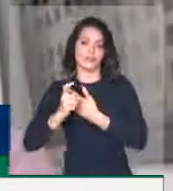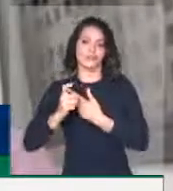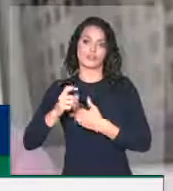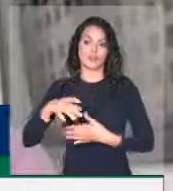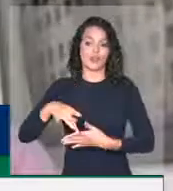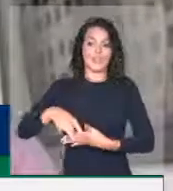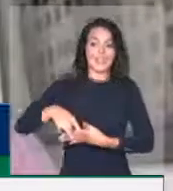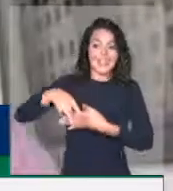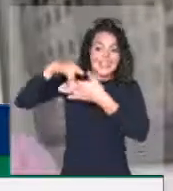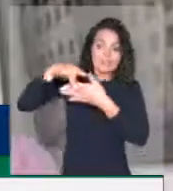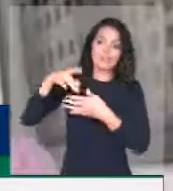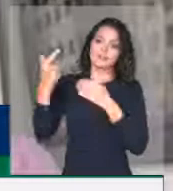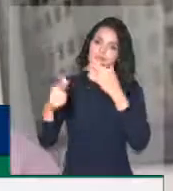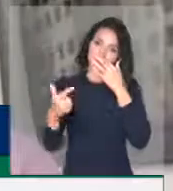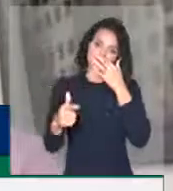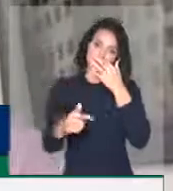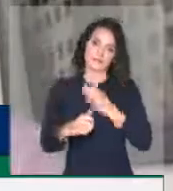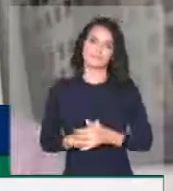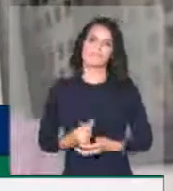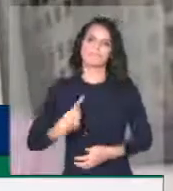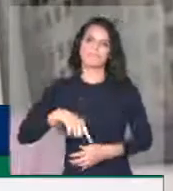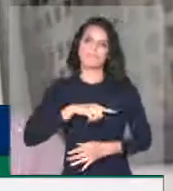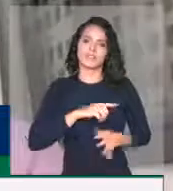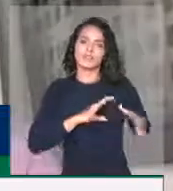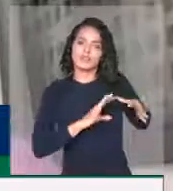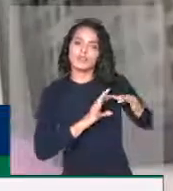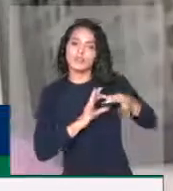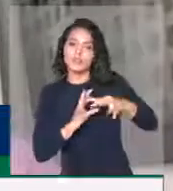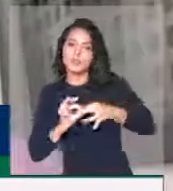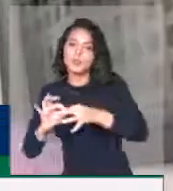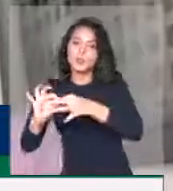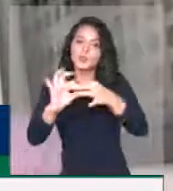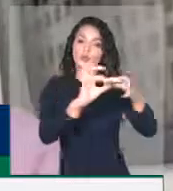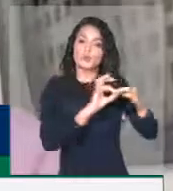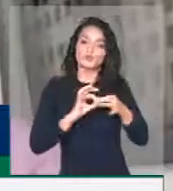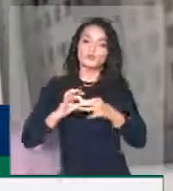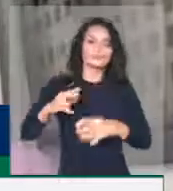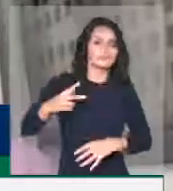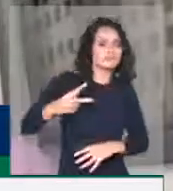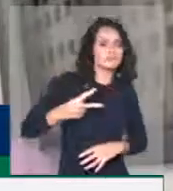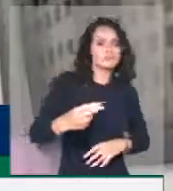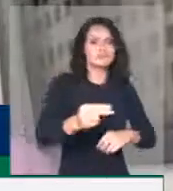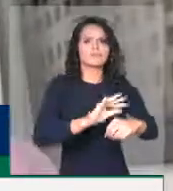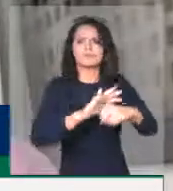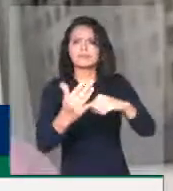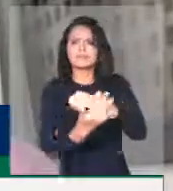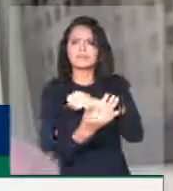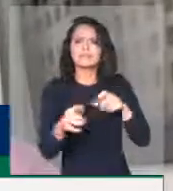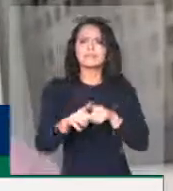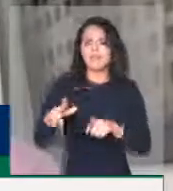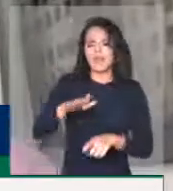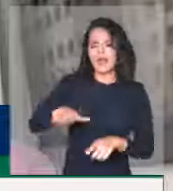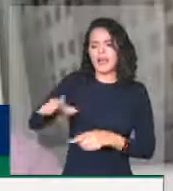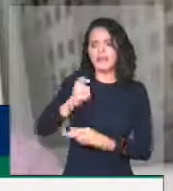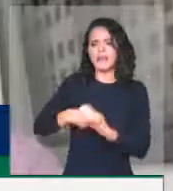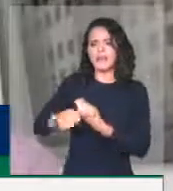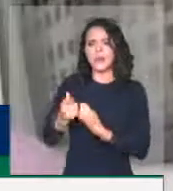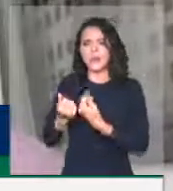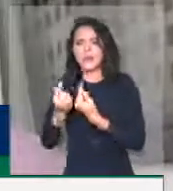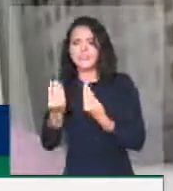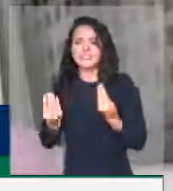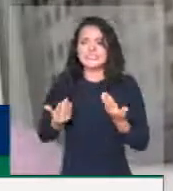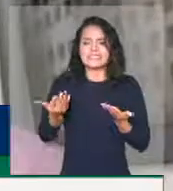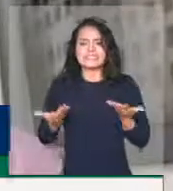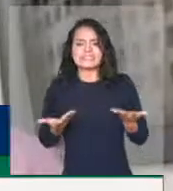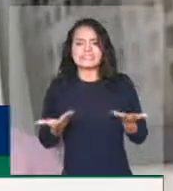do coronavírus, as dificuldades econômicas e tudo o que estamos vivendo. Eu gostaria de me solidarizar com o